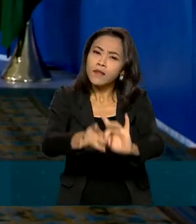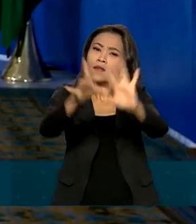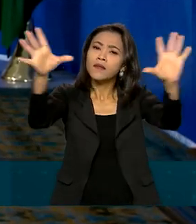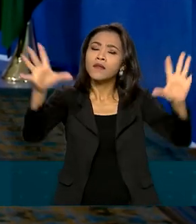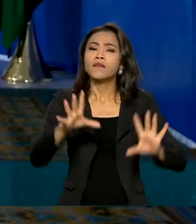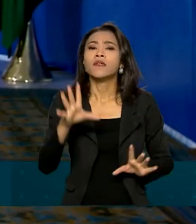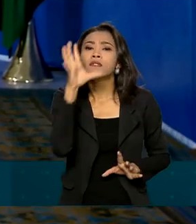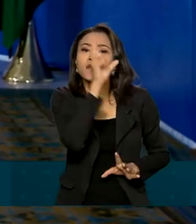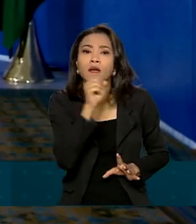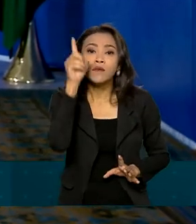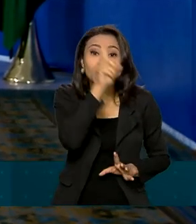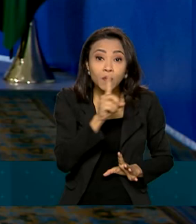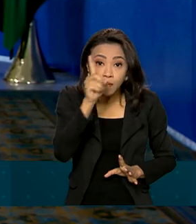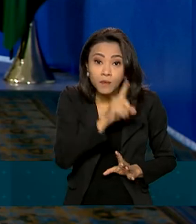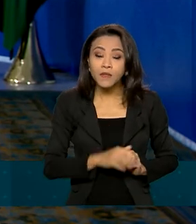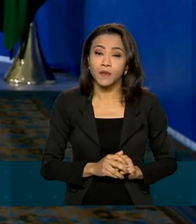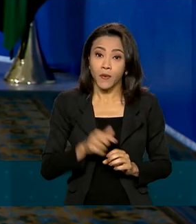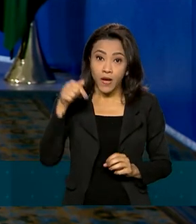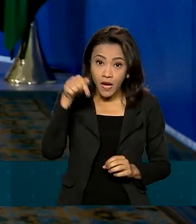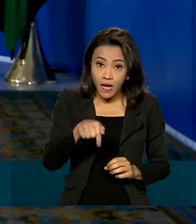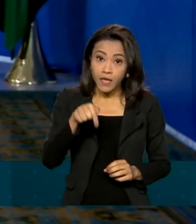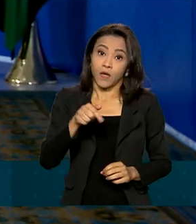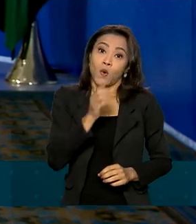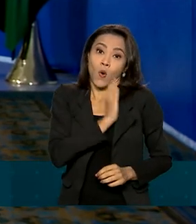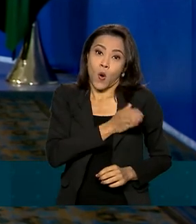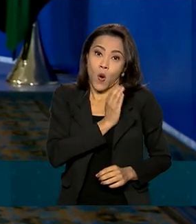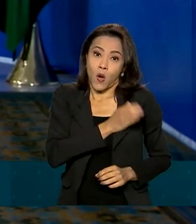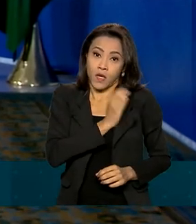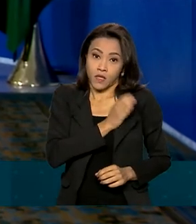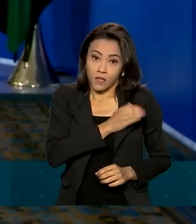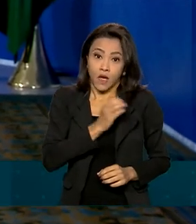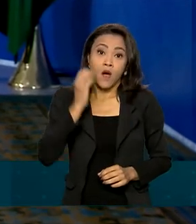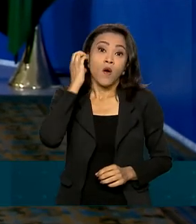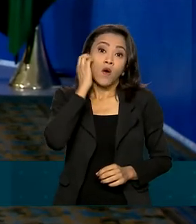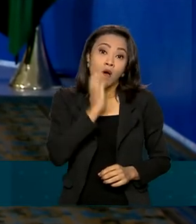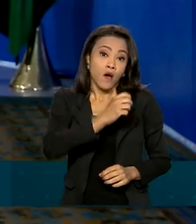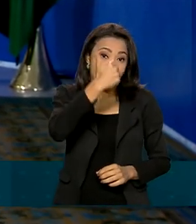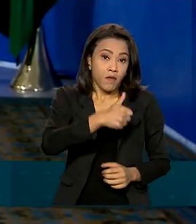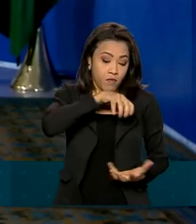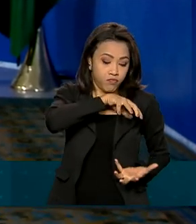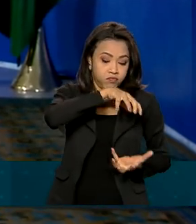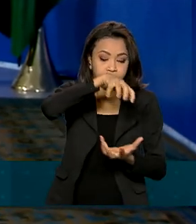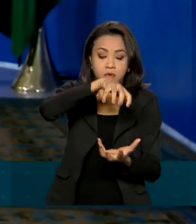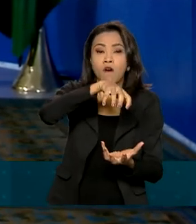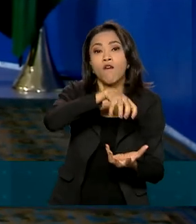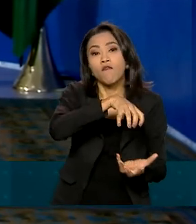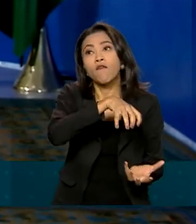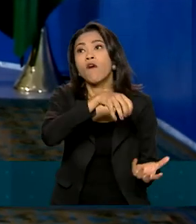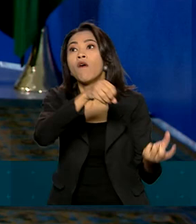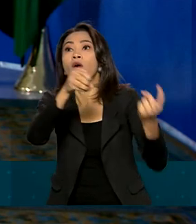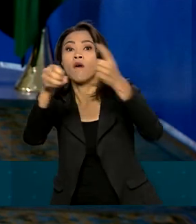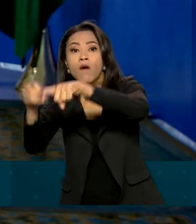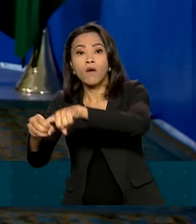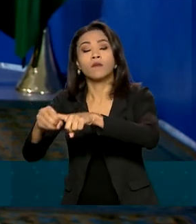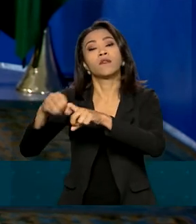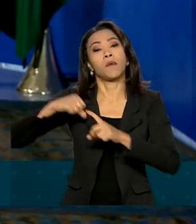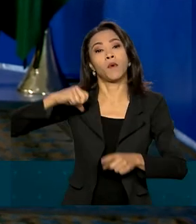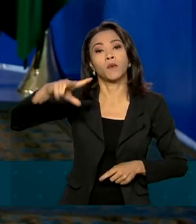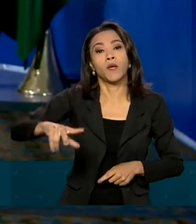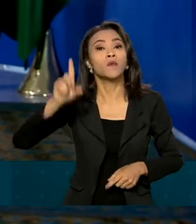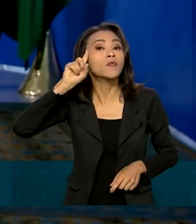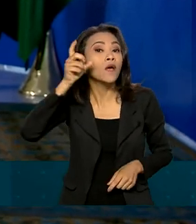sábados e domingos. O retorno do coração do imperador para a cidade do Porto, em Portugal, está programado para o dia